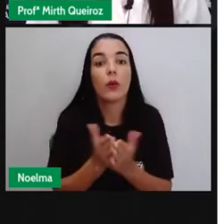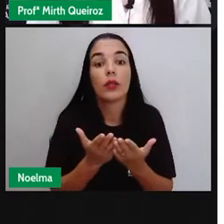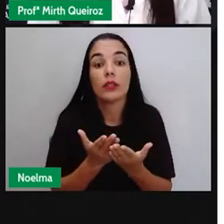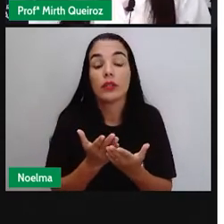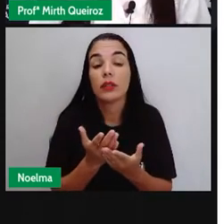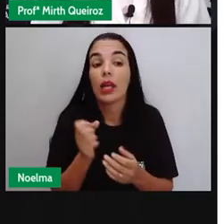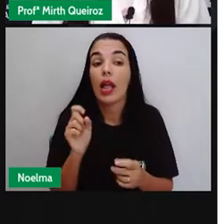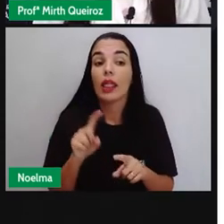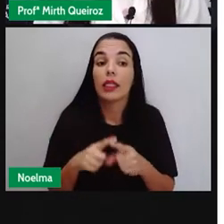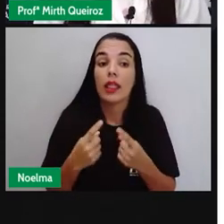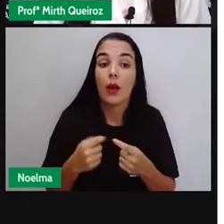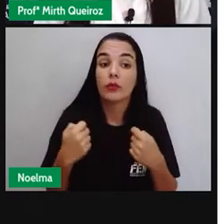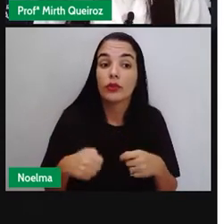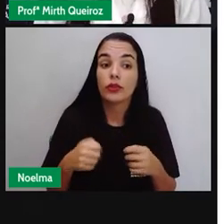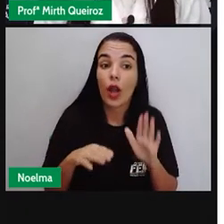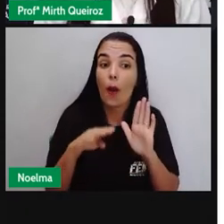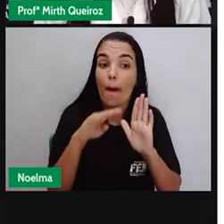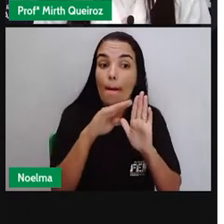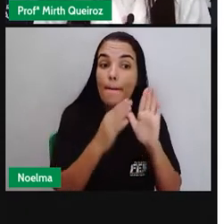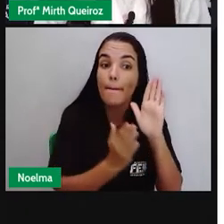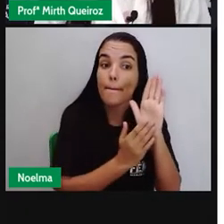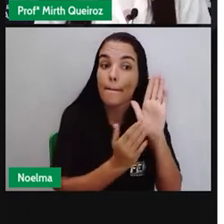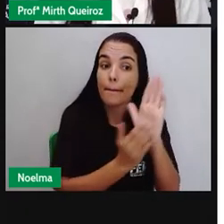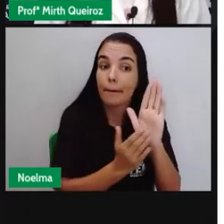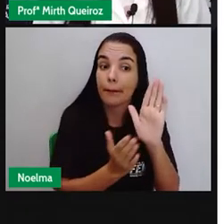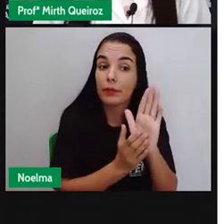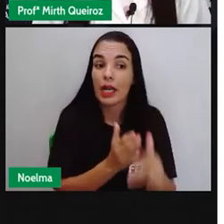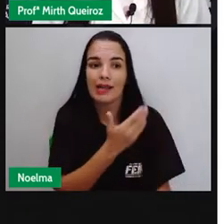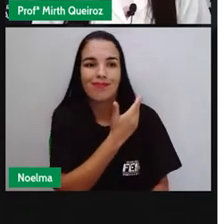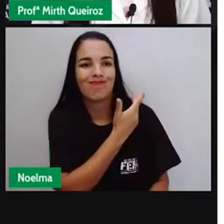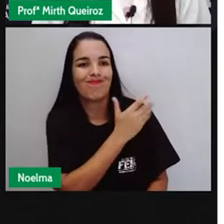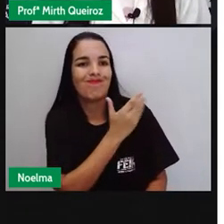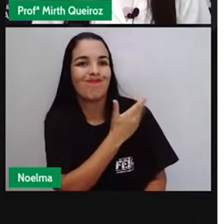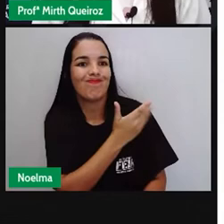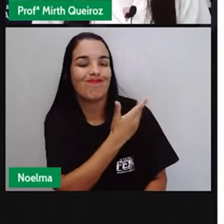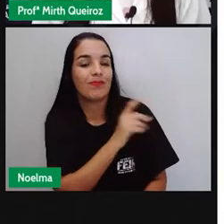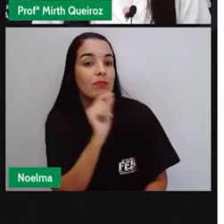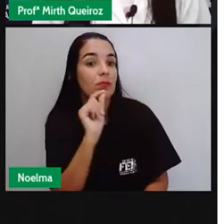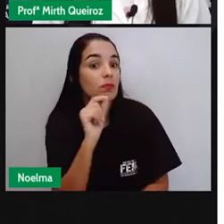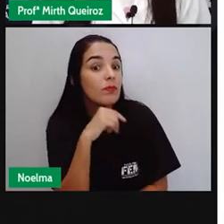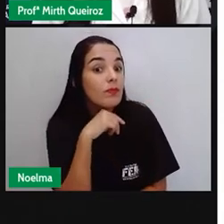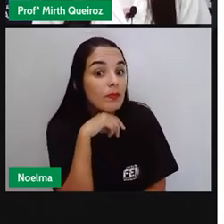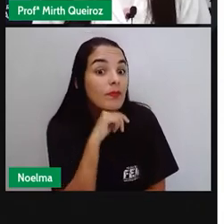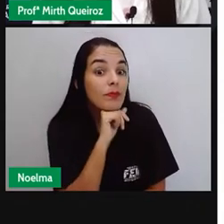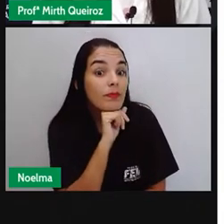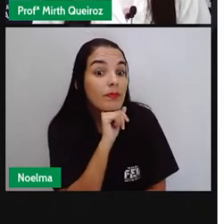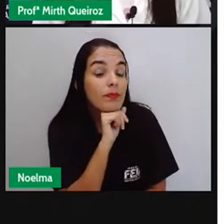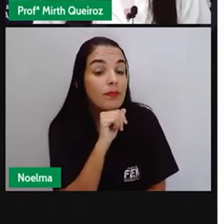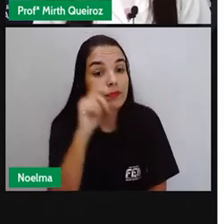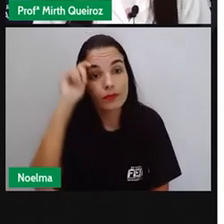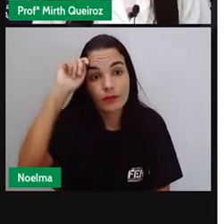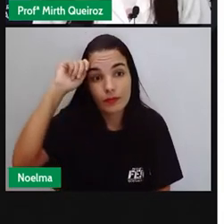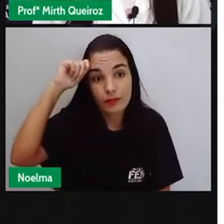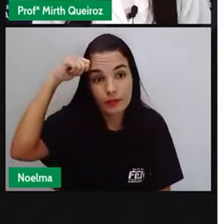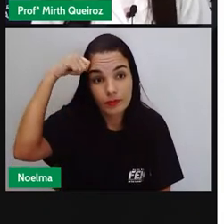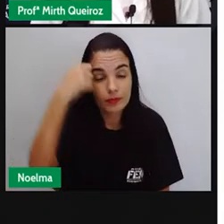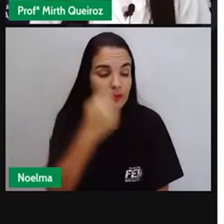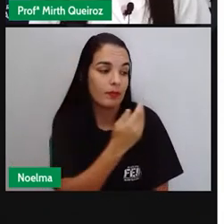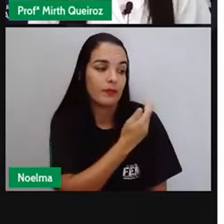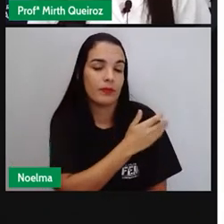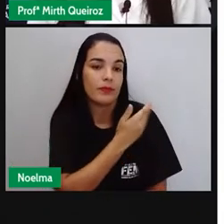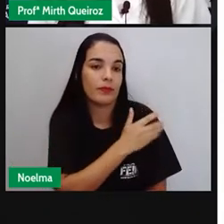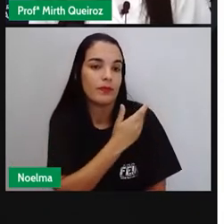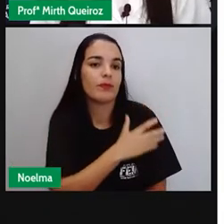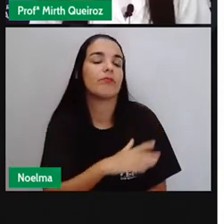havia um projeto racista no país. Porque os primeiros imigrantes de forma forçada foram os